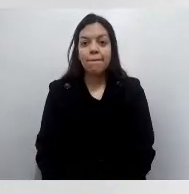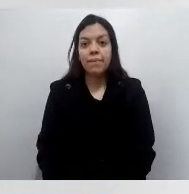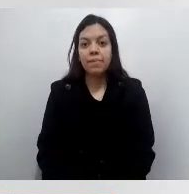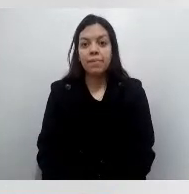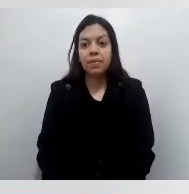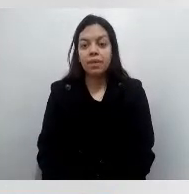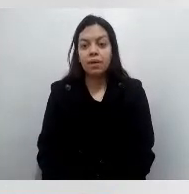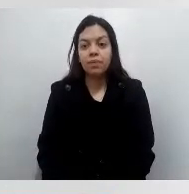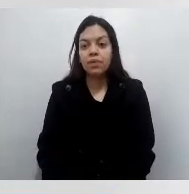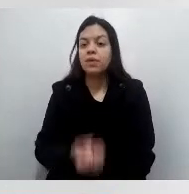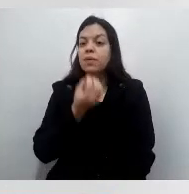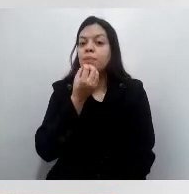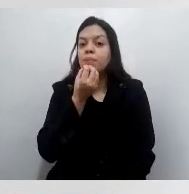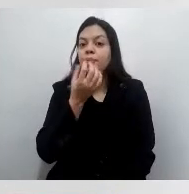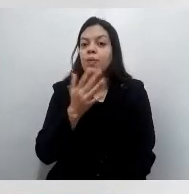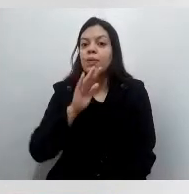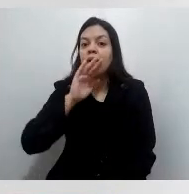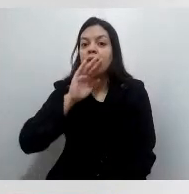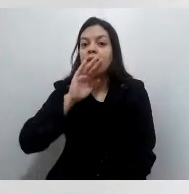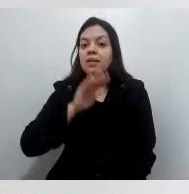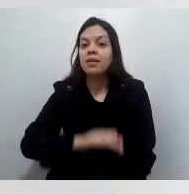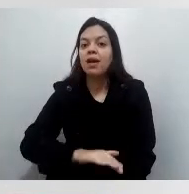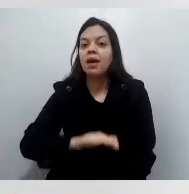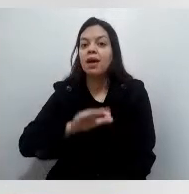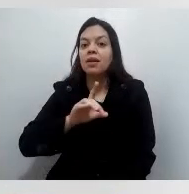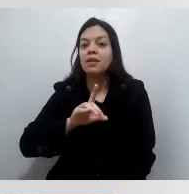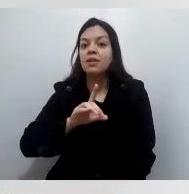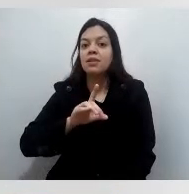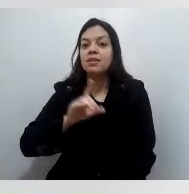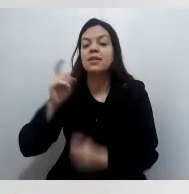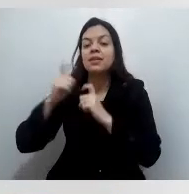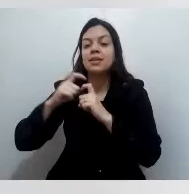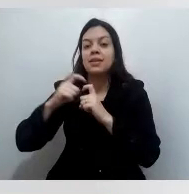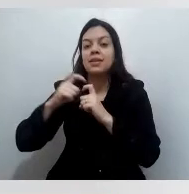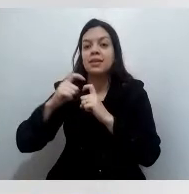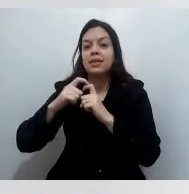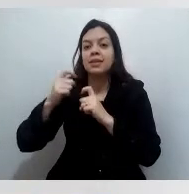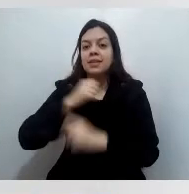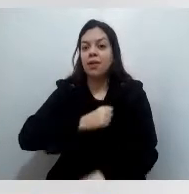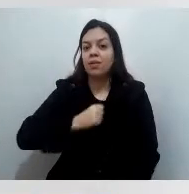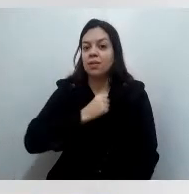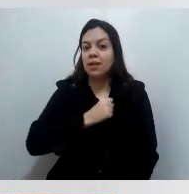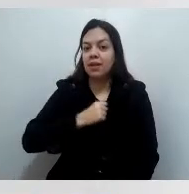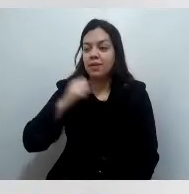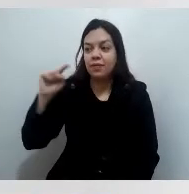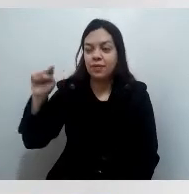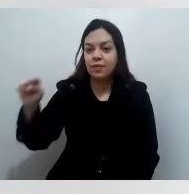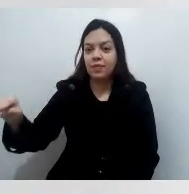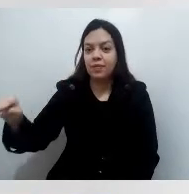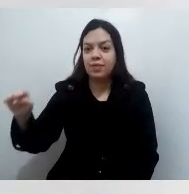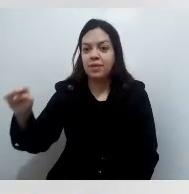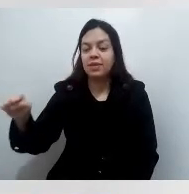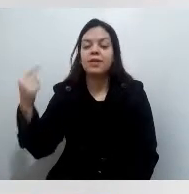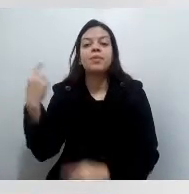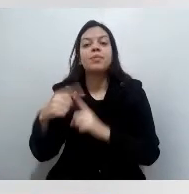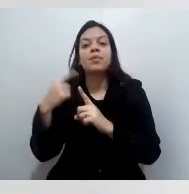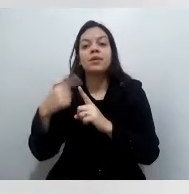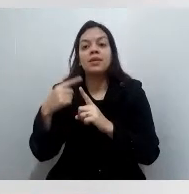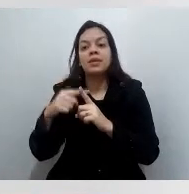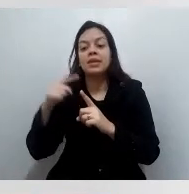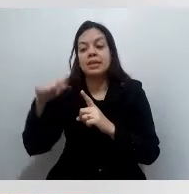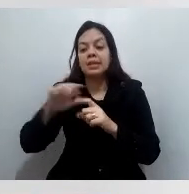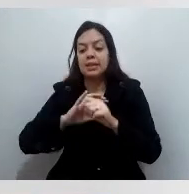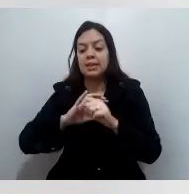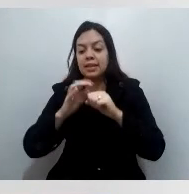Boa tarde, doutora. Estamos com saudades de você, porque no meio de toda essa pandemia e para gerir tudo